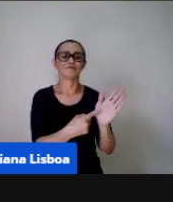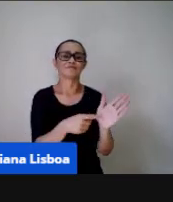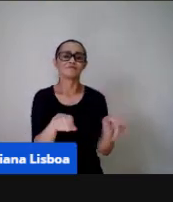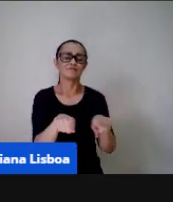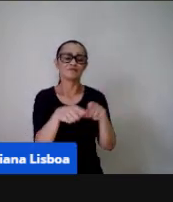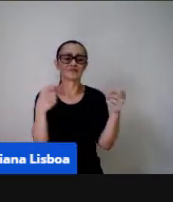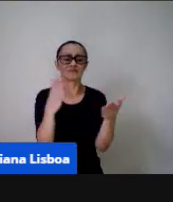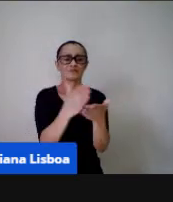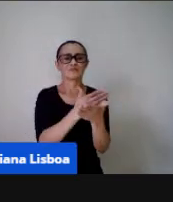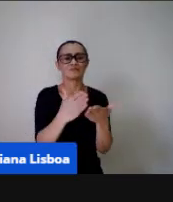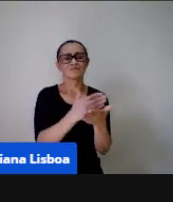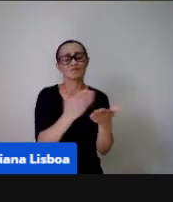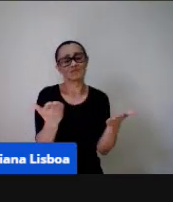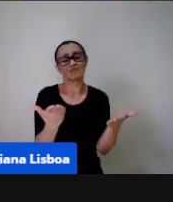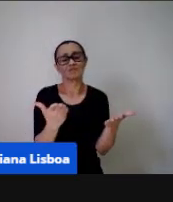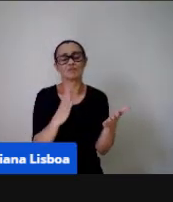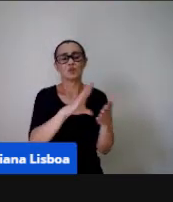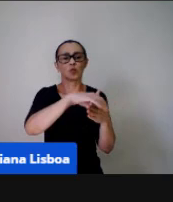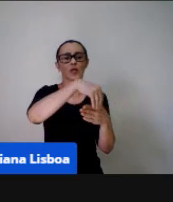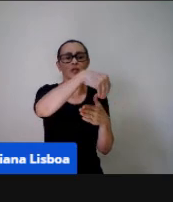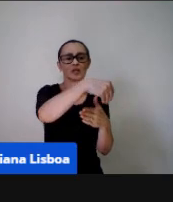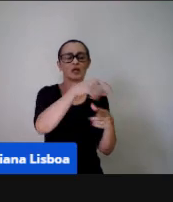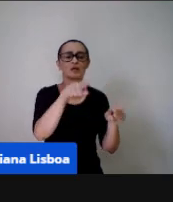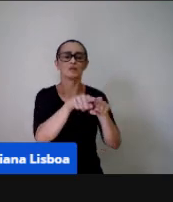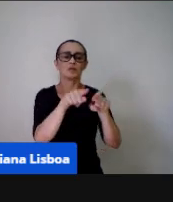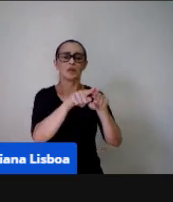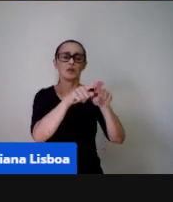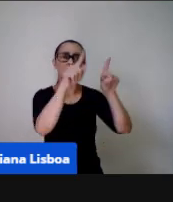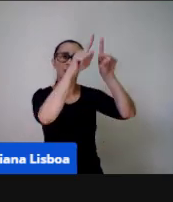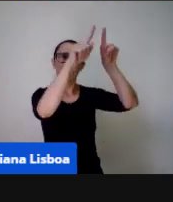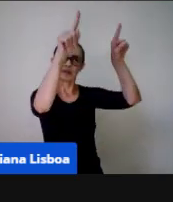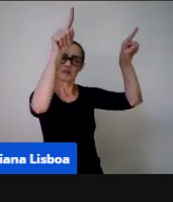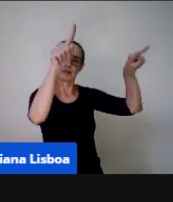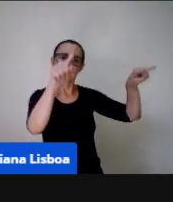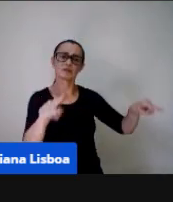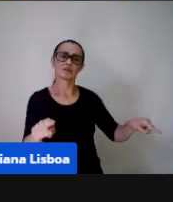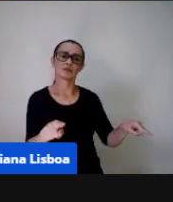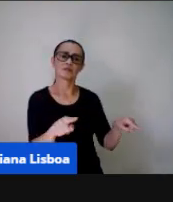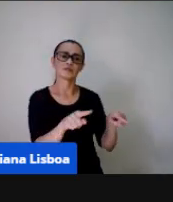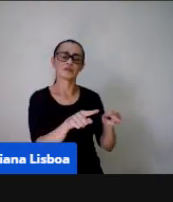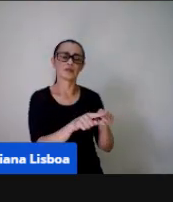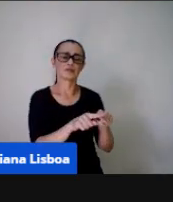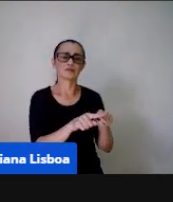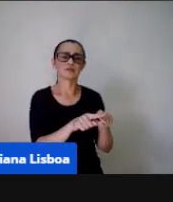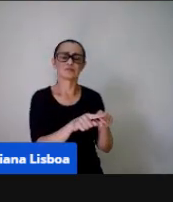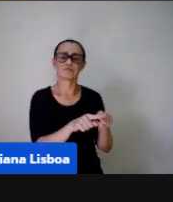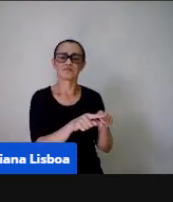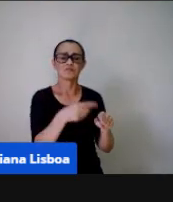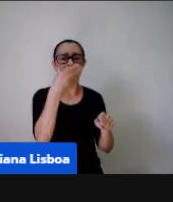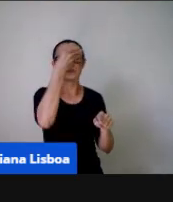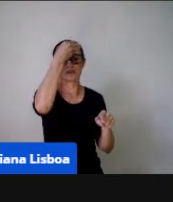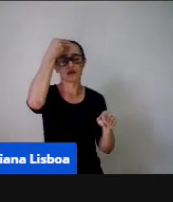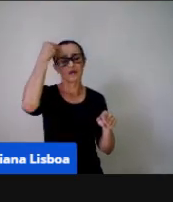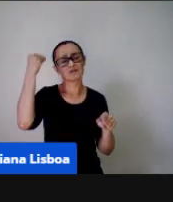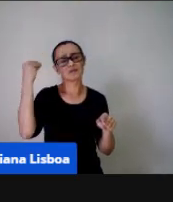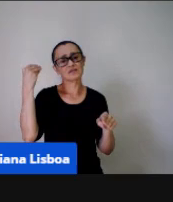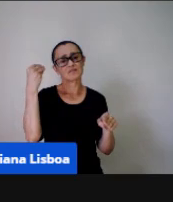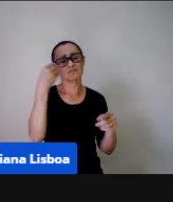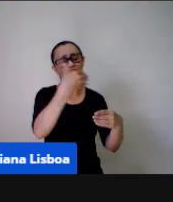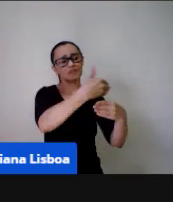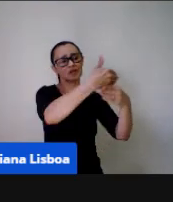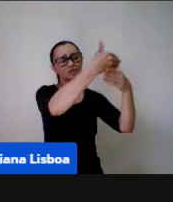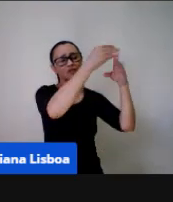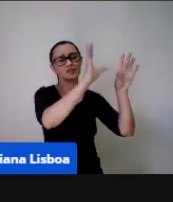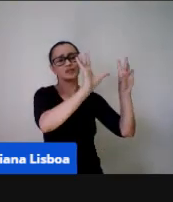calendário assim como outros cartazes eles ficam meio que esquecidos lá na nossa parede a gente às vezes